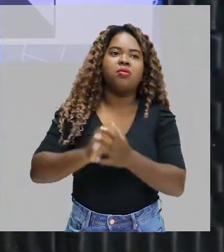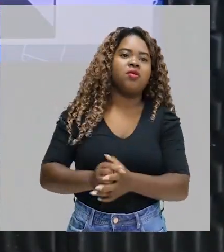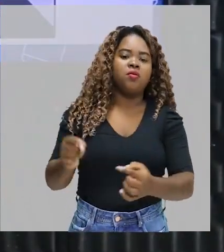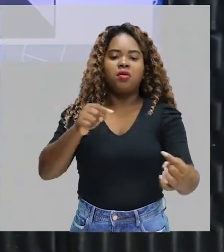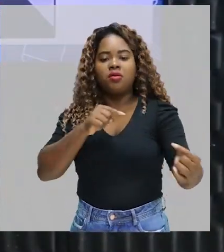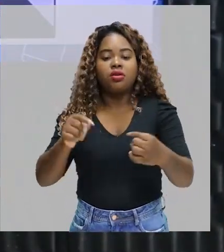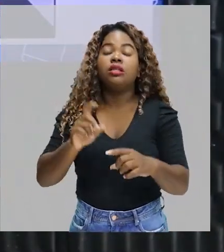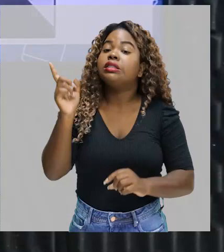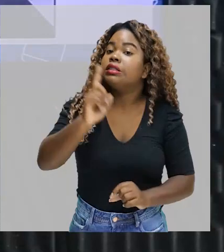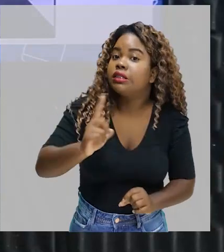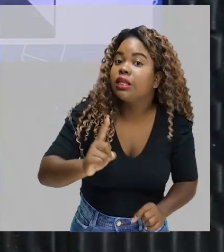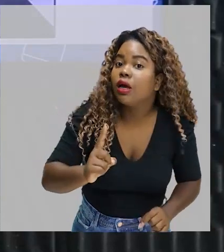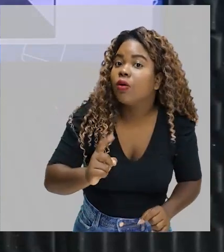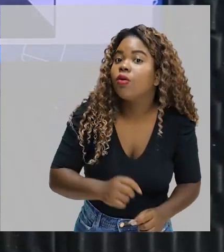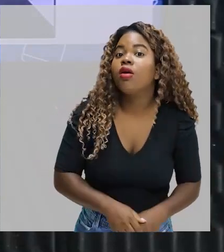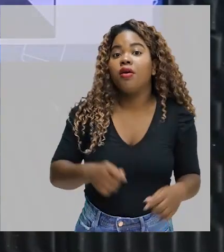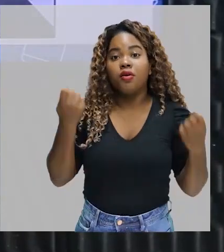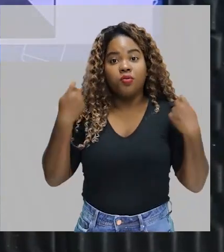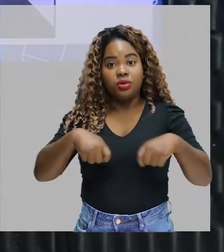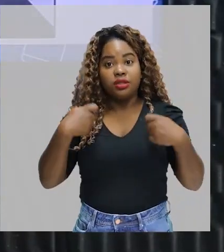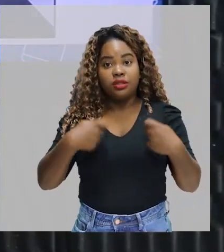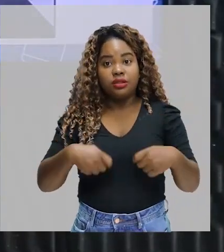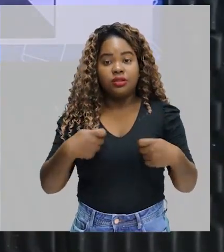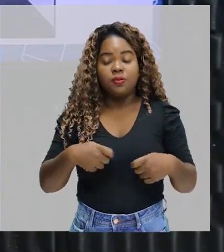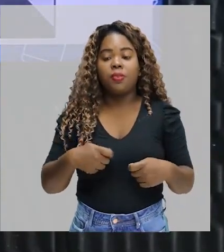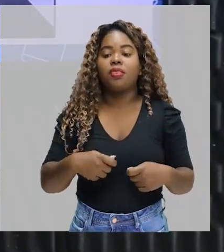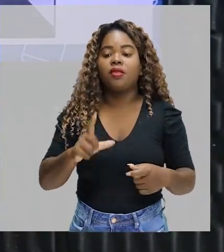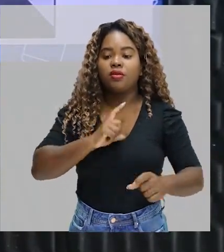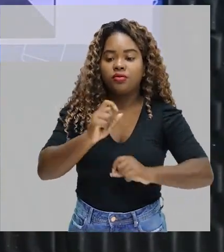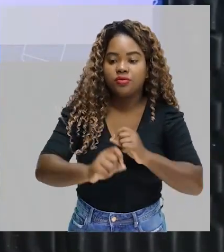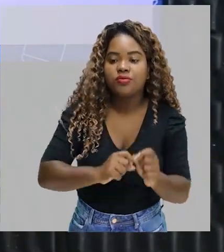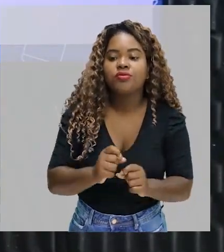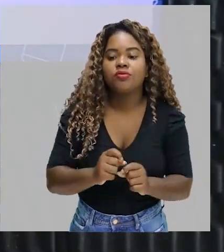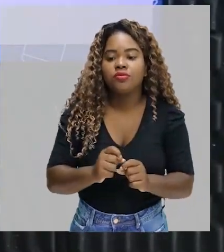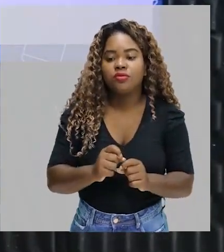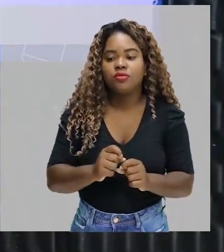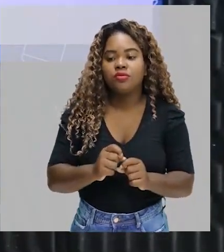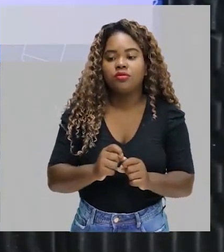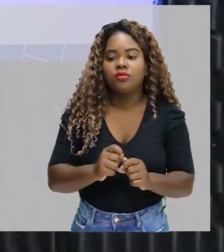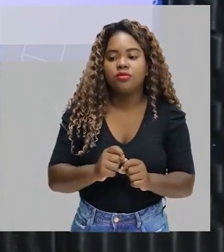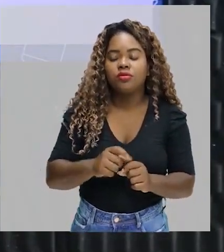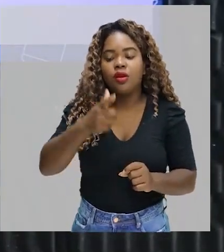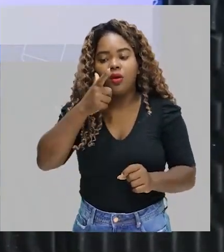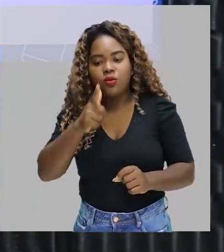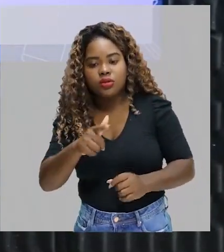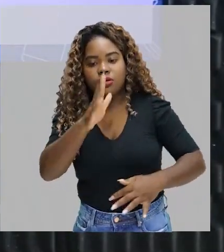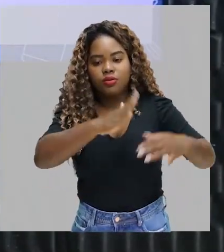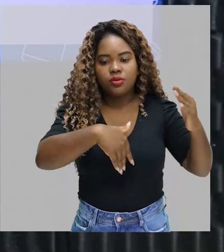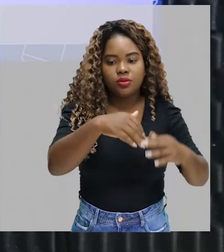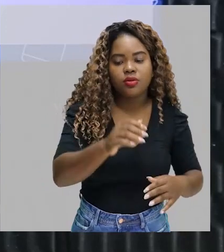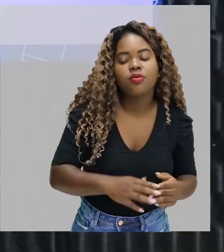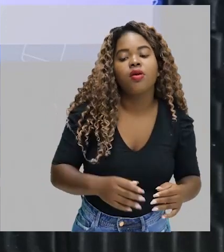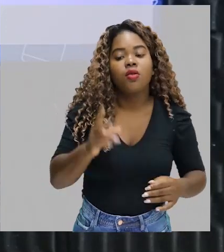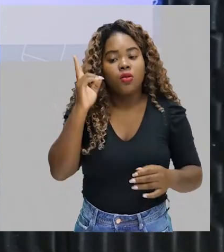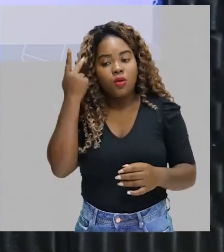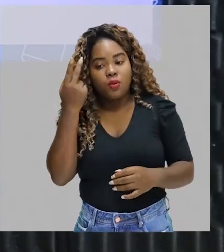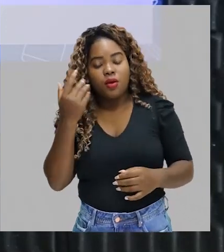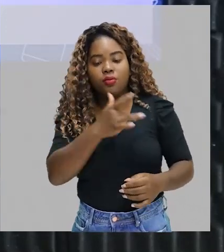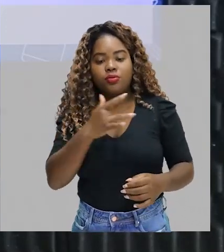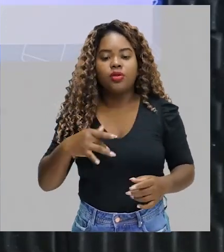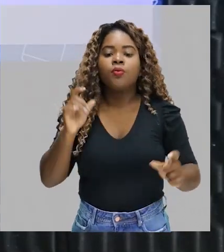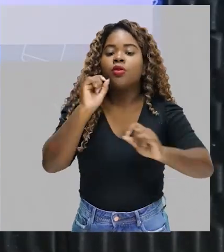falando aqui para que eu possa exercer a minha profissão com tranquilidade. Então, o que seria atividade física?